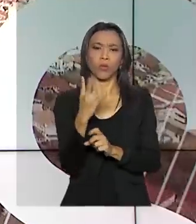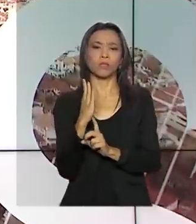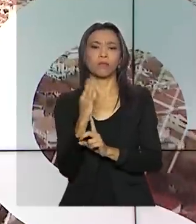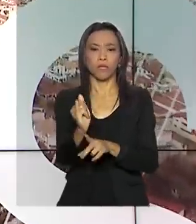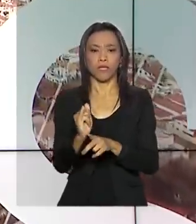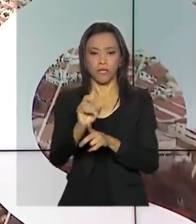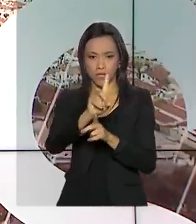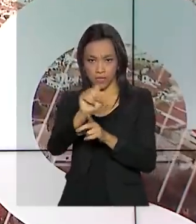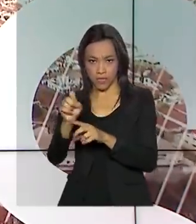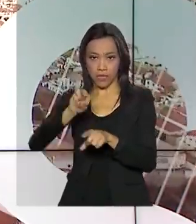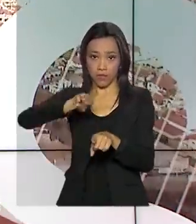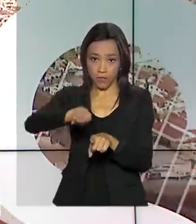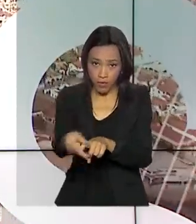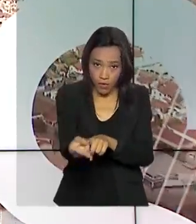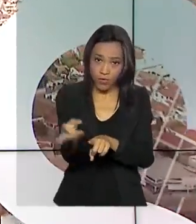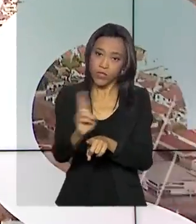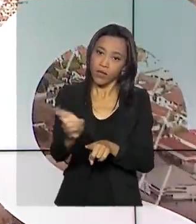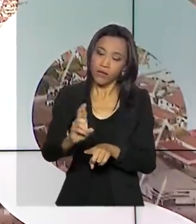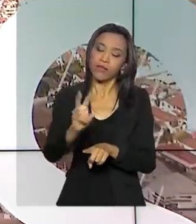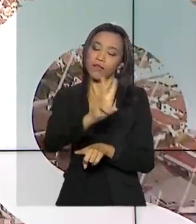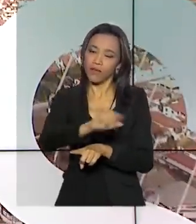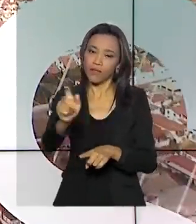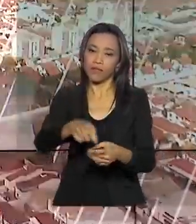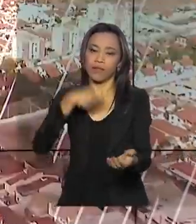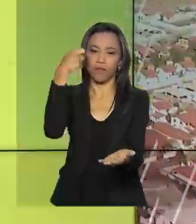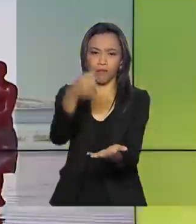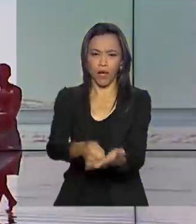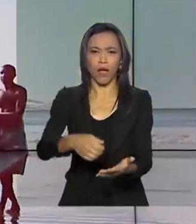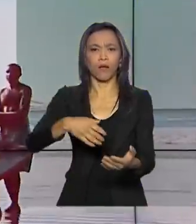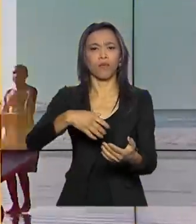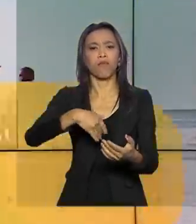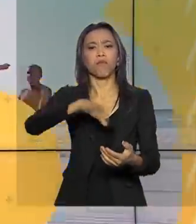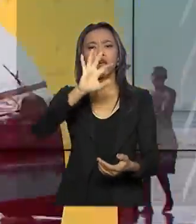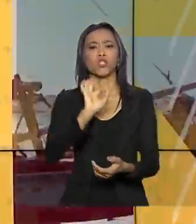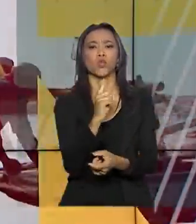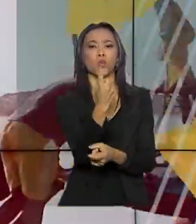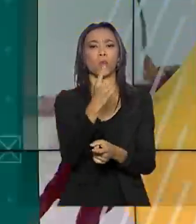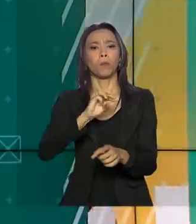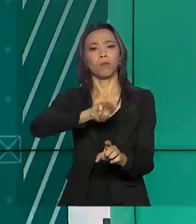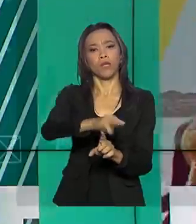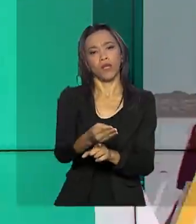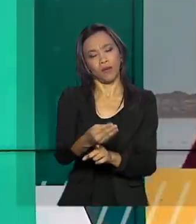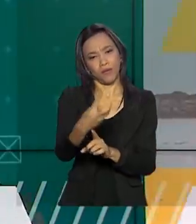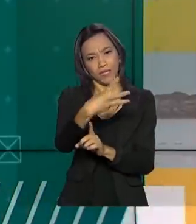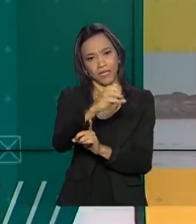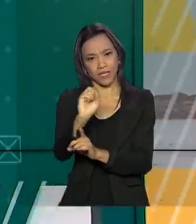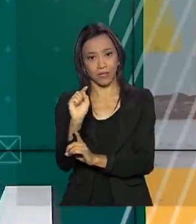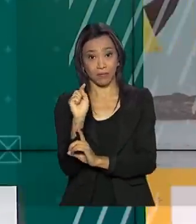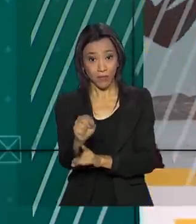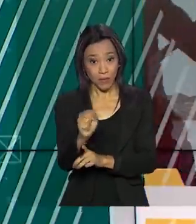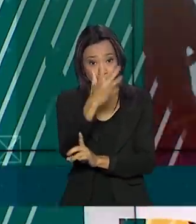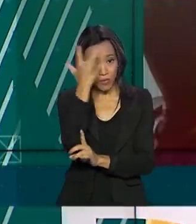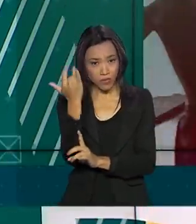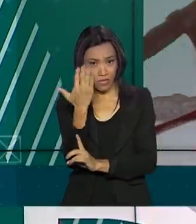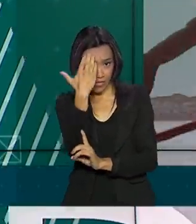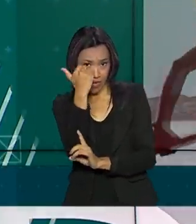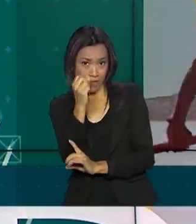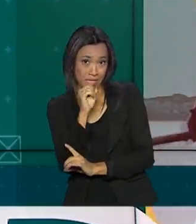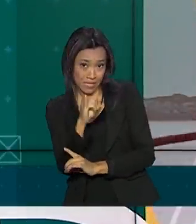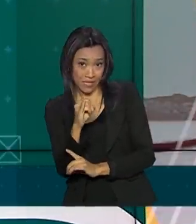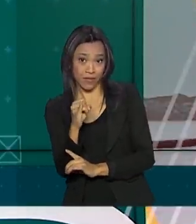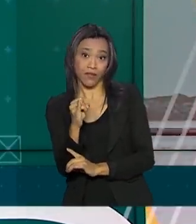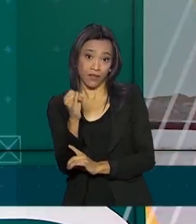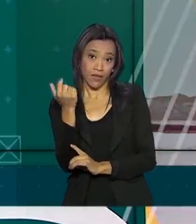e será pago a mais de 1,3 milhão de contribuintes. Para saber se teve a